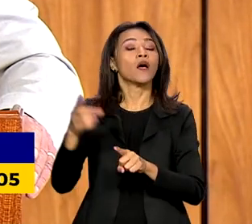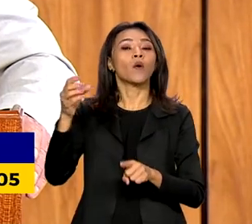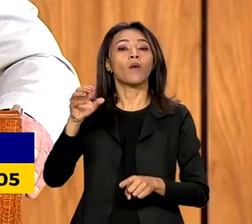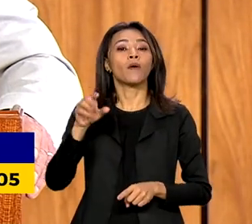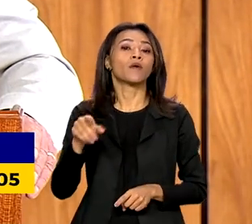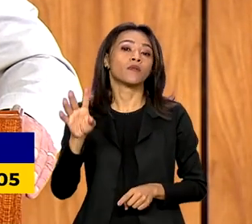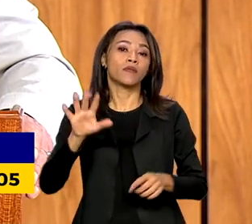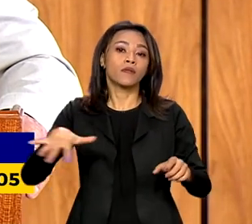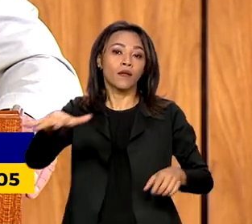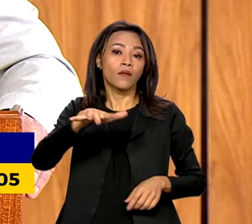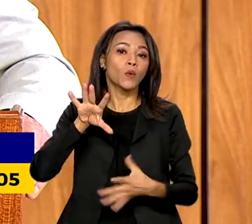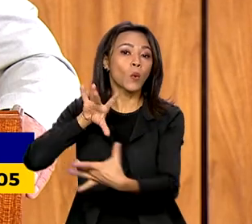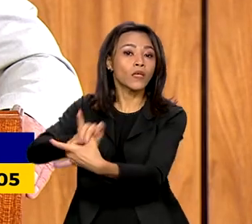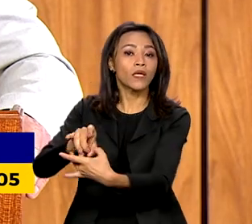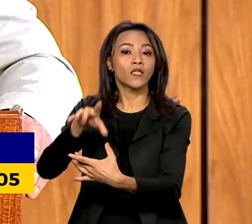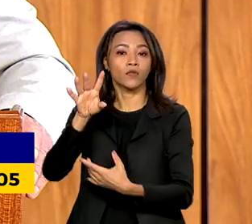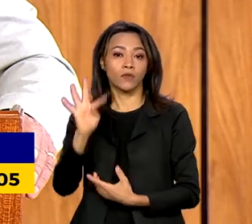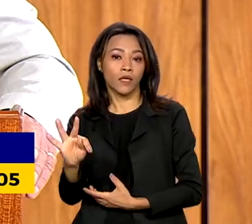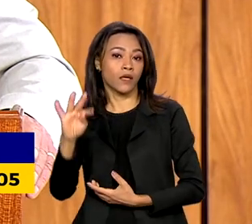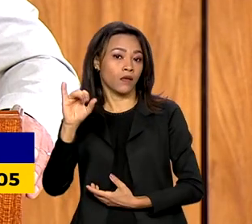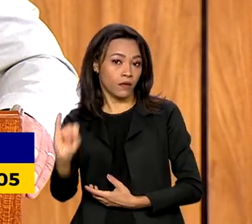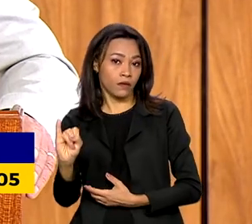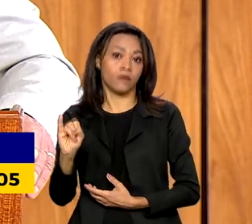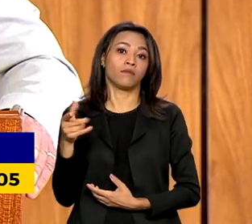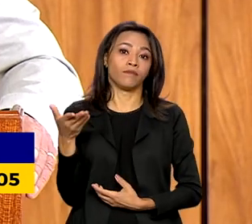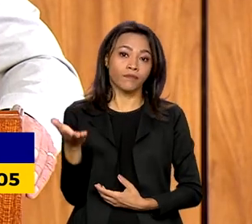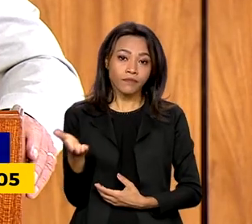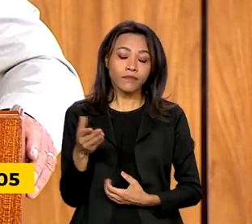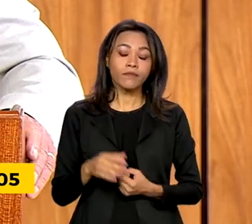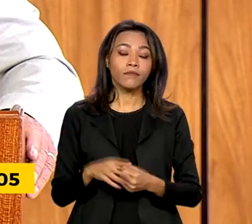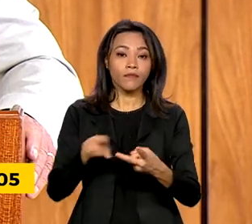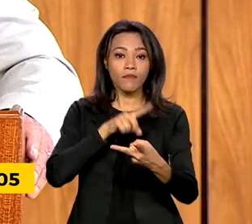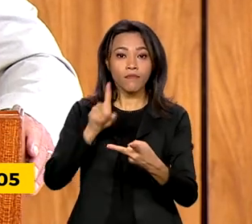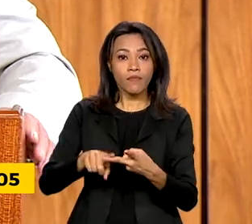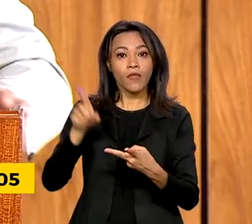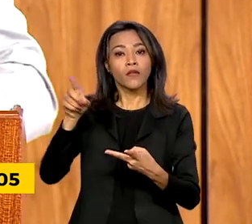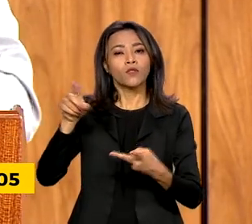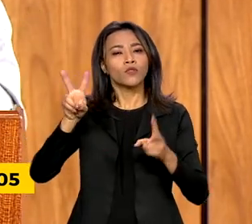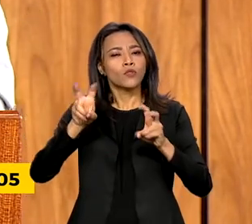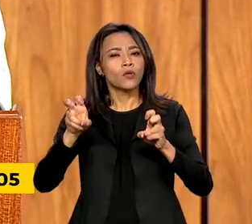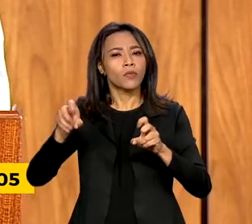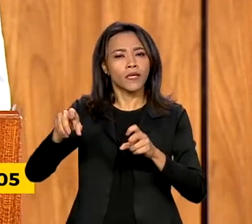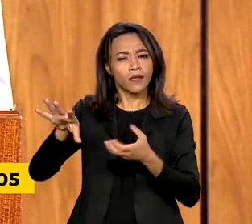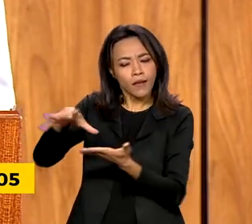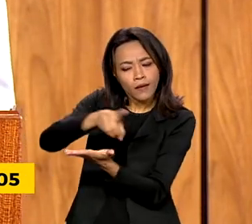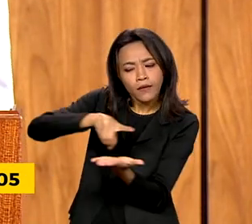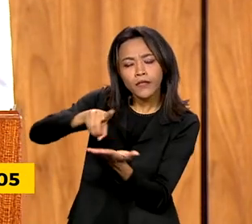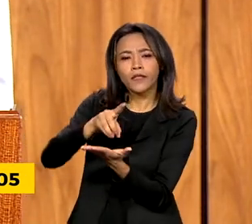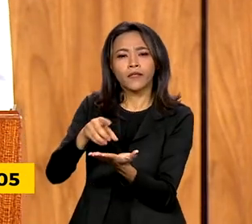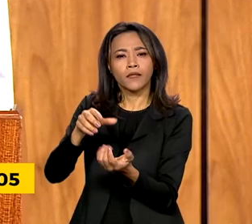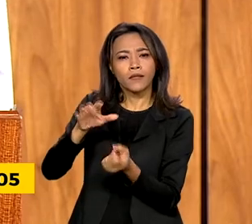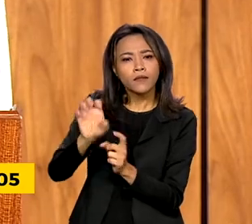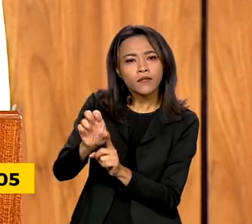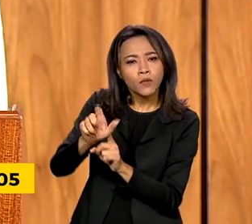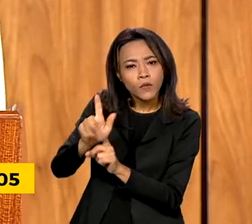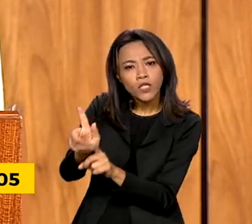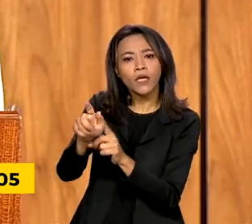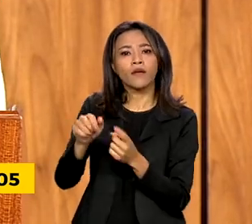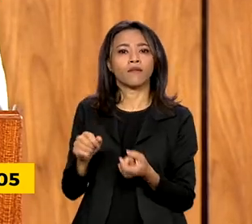na área de tecnologia da informação, regulação do espaço digital 5G e semicondutores.